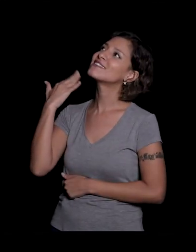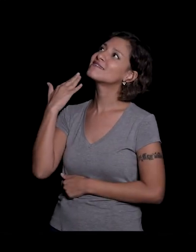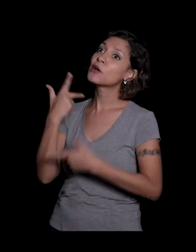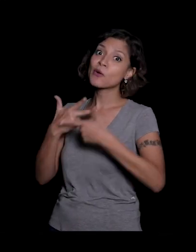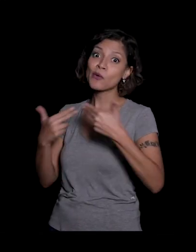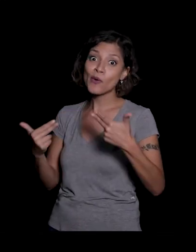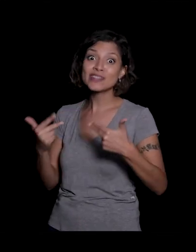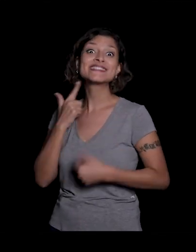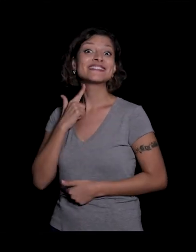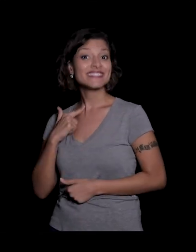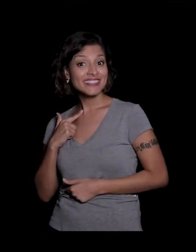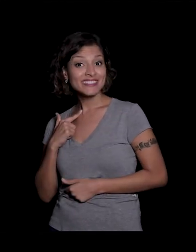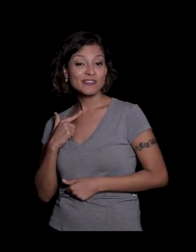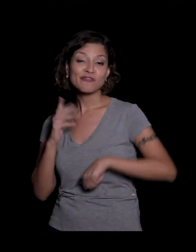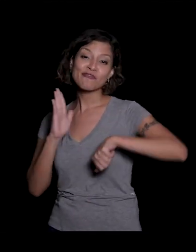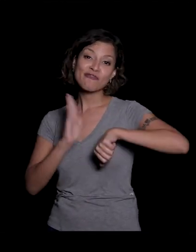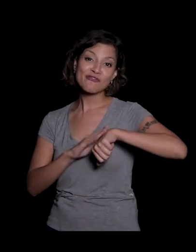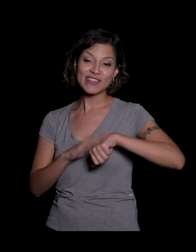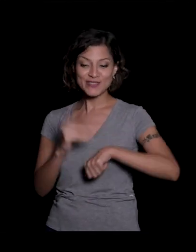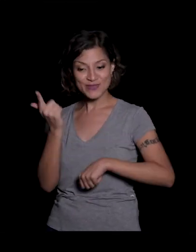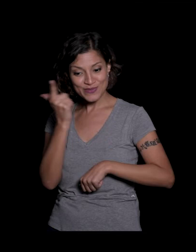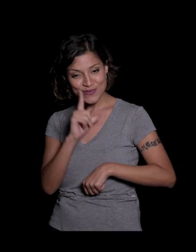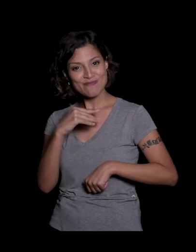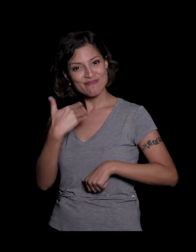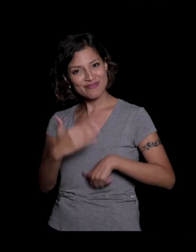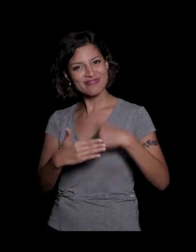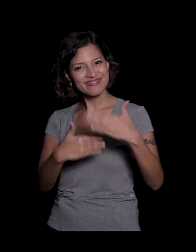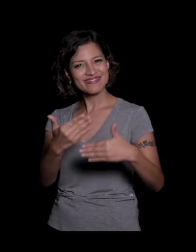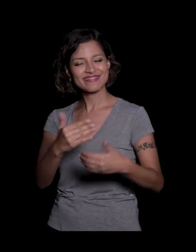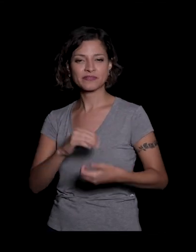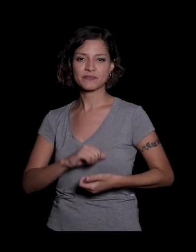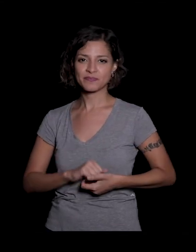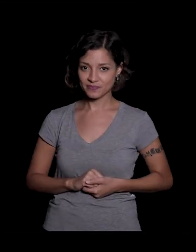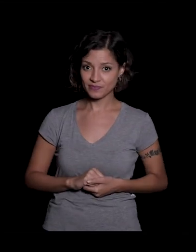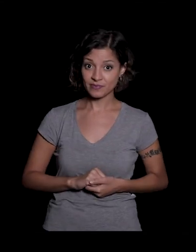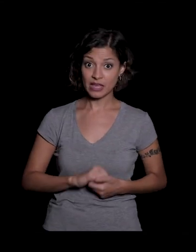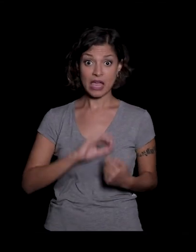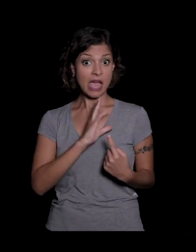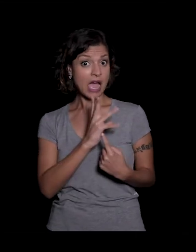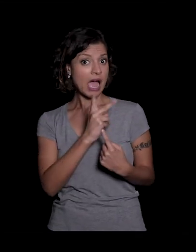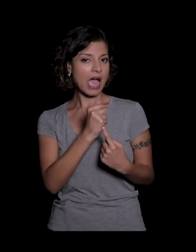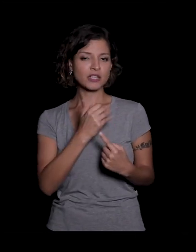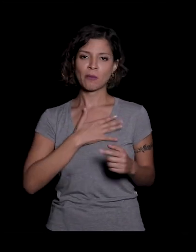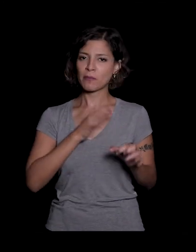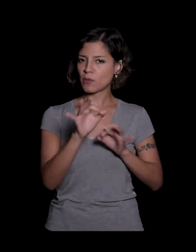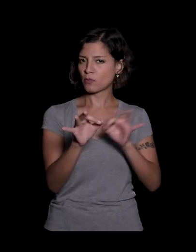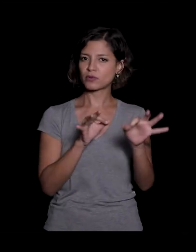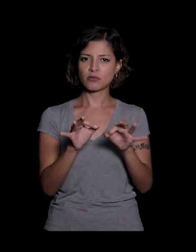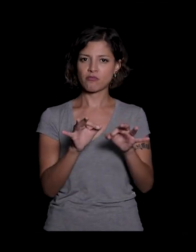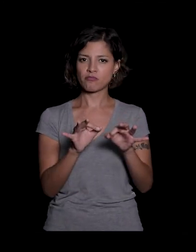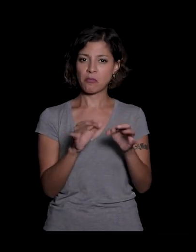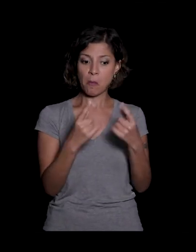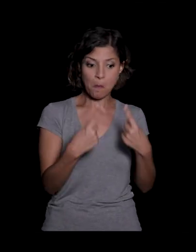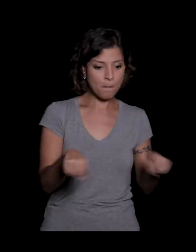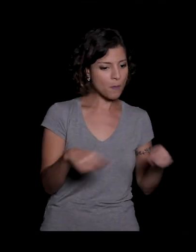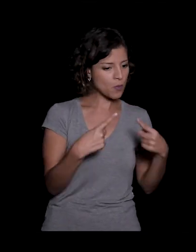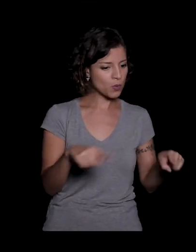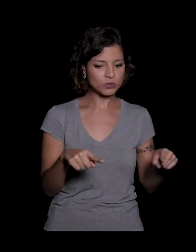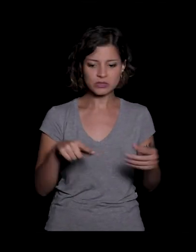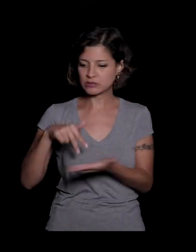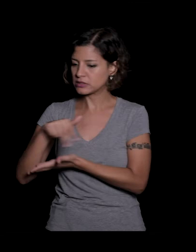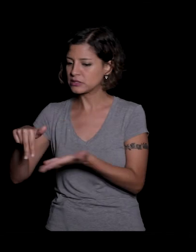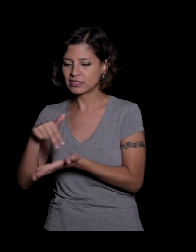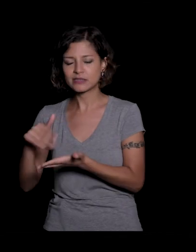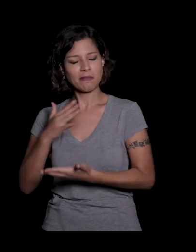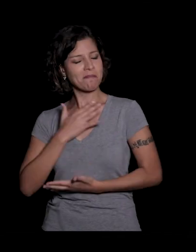desejava a arte pra mim é o meu projeto de sempre desde a música até a dança eu gente